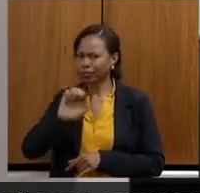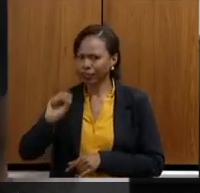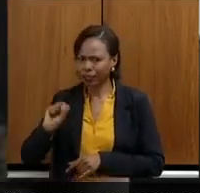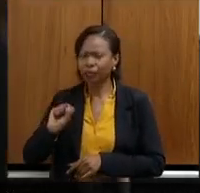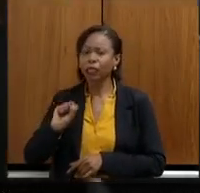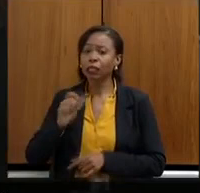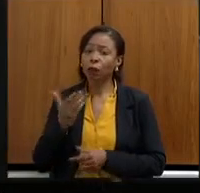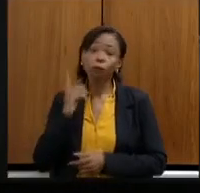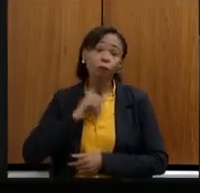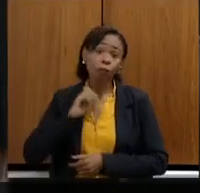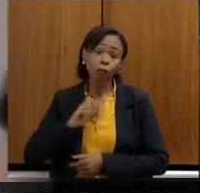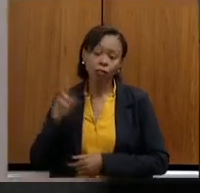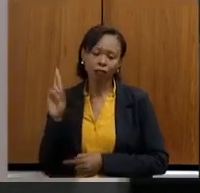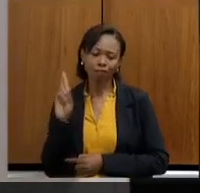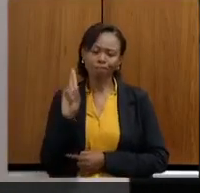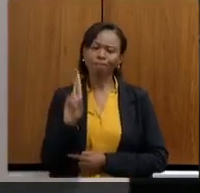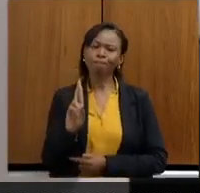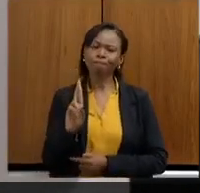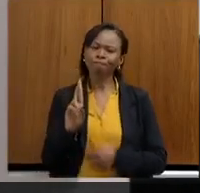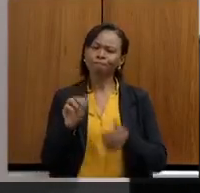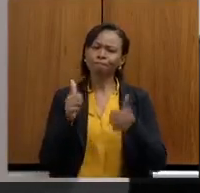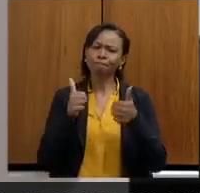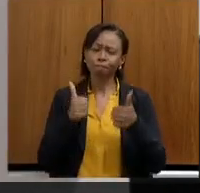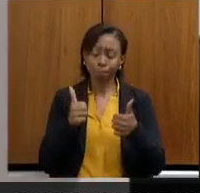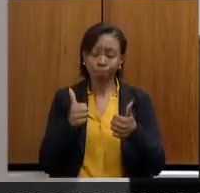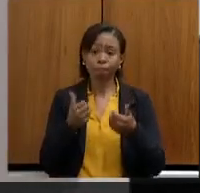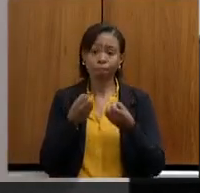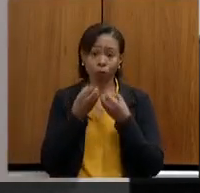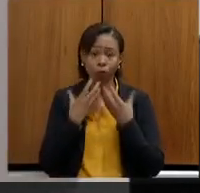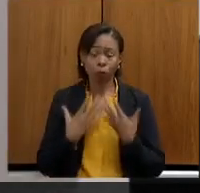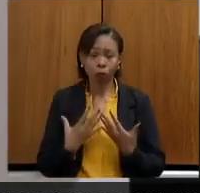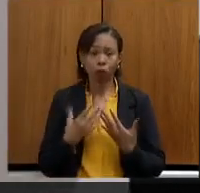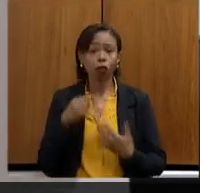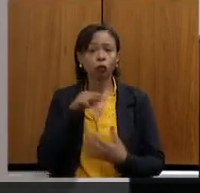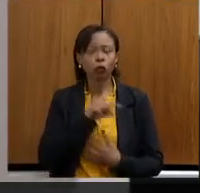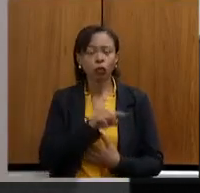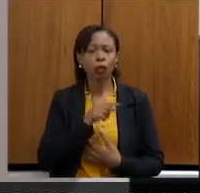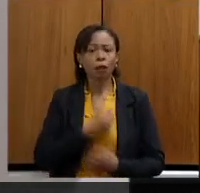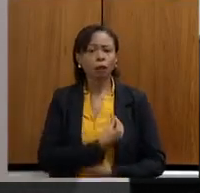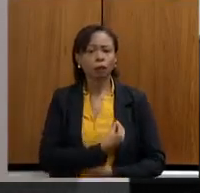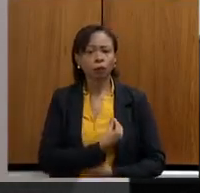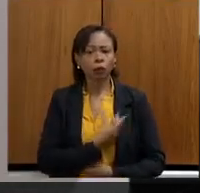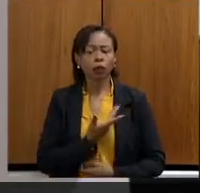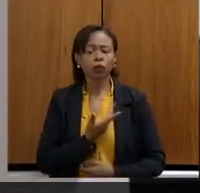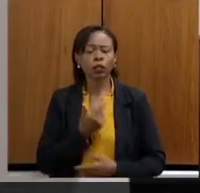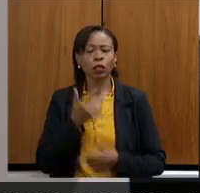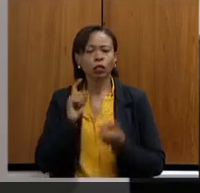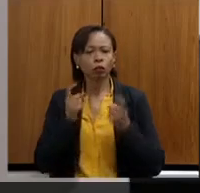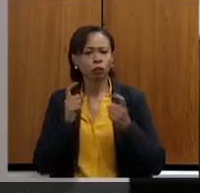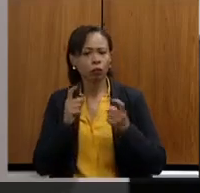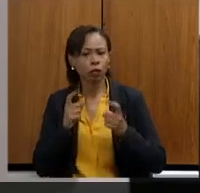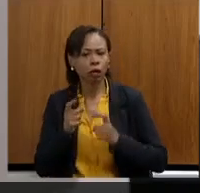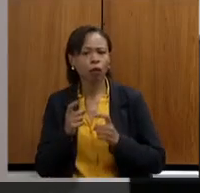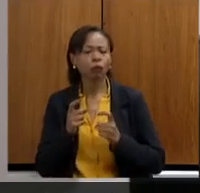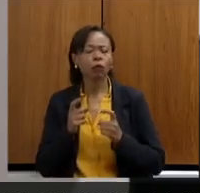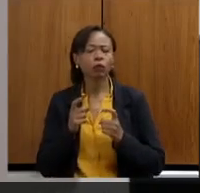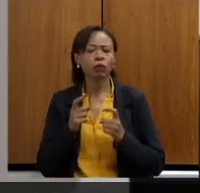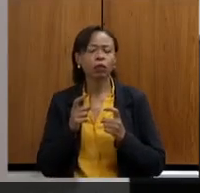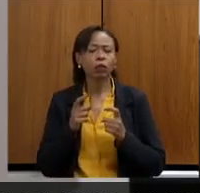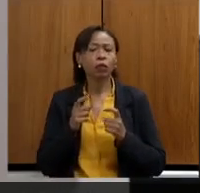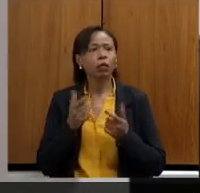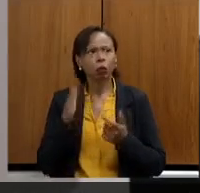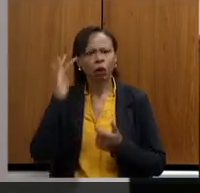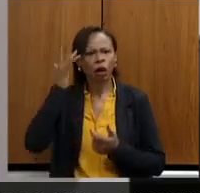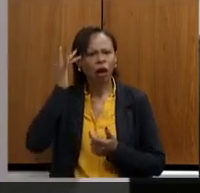representado. E as senhoras, com as reuniões que participou, com a sua participação, nos sentimos, acho que